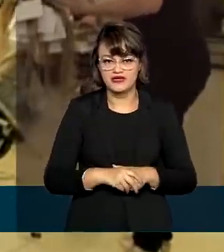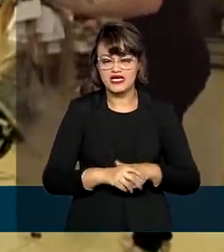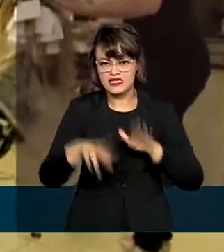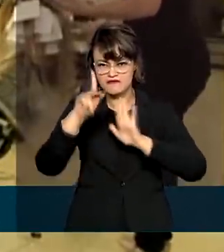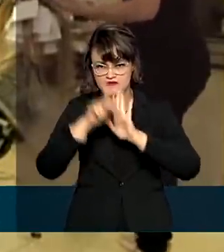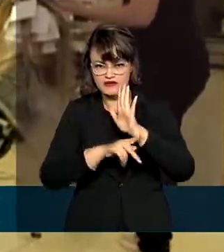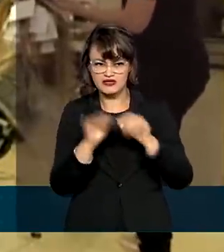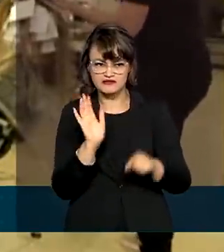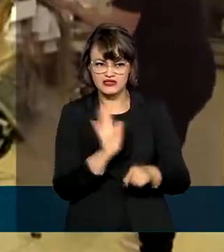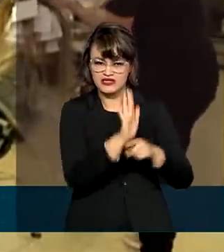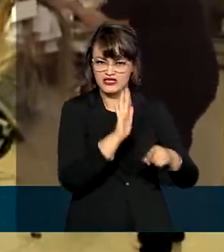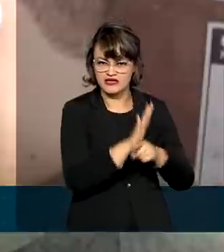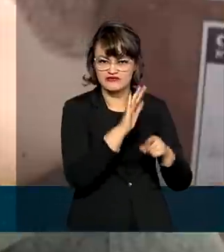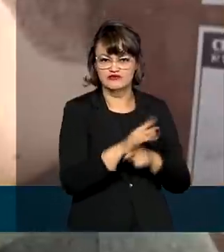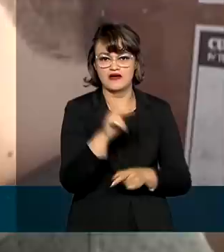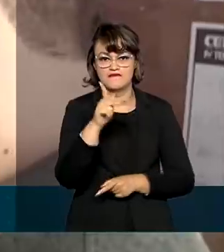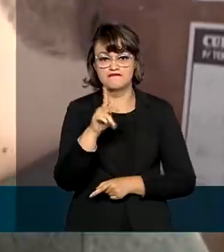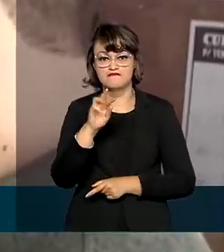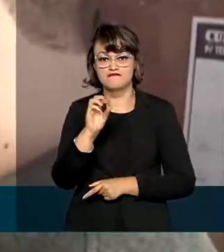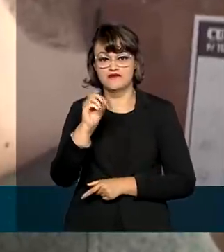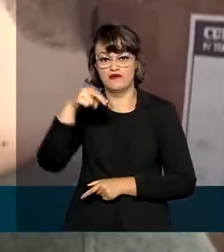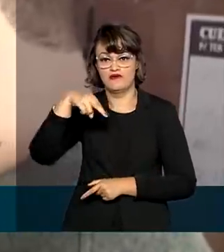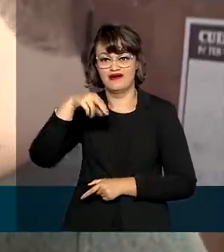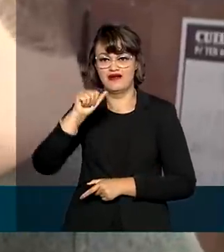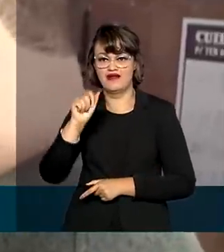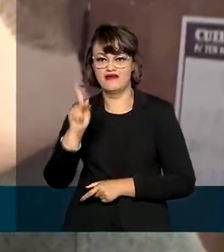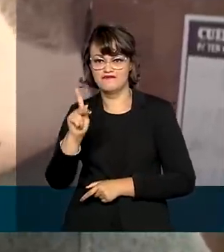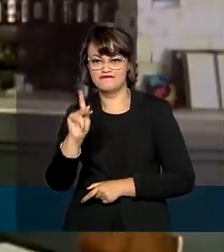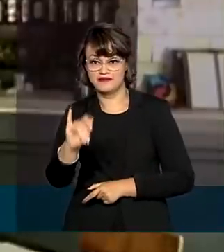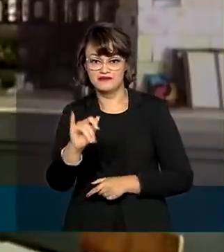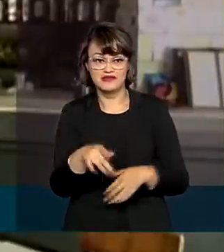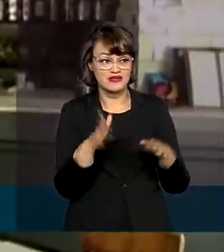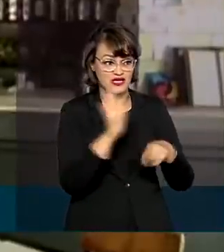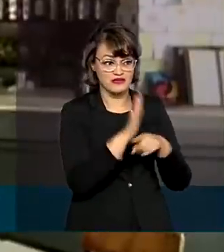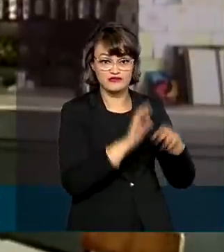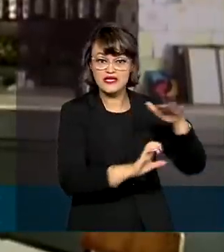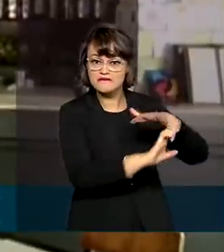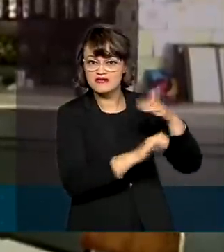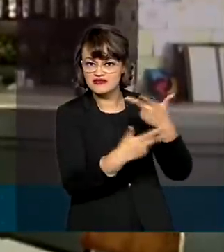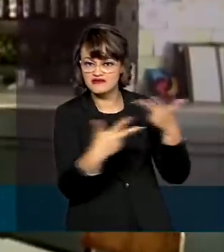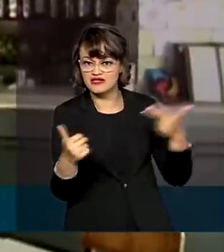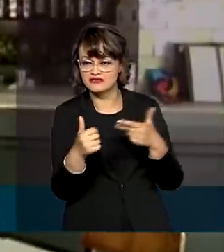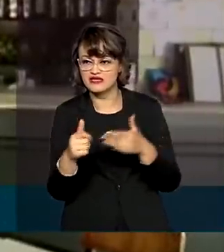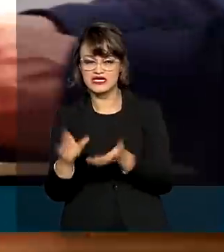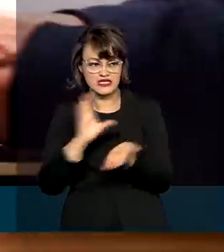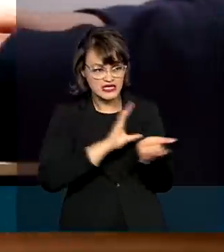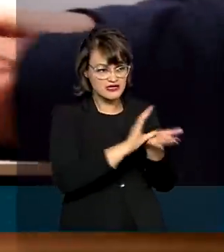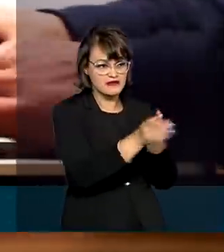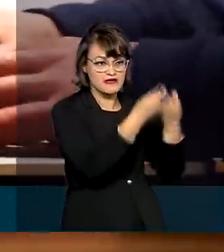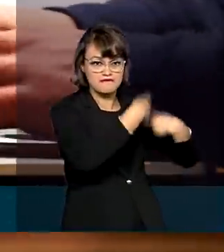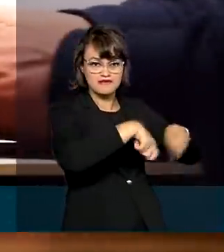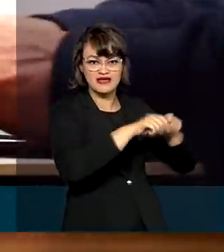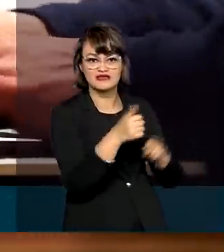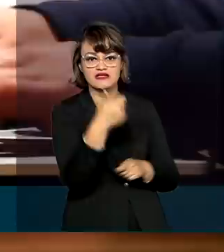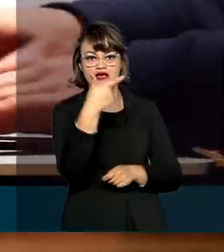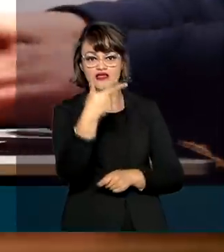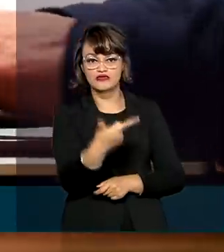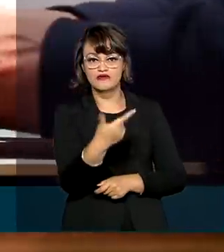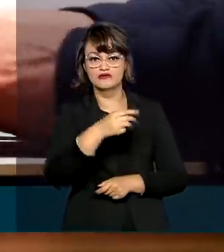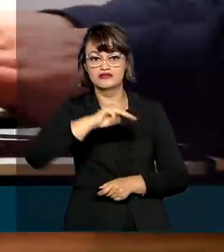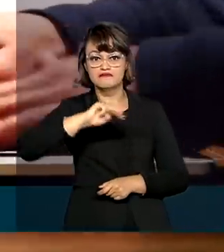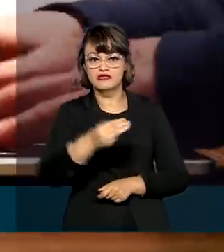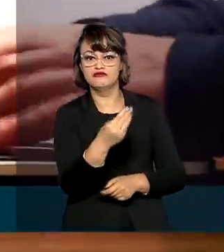Micro e Pequenas Empresas, o Pronamp, Por exemplo, apenas na última semana foram emprestados 2,5 bilhões de reais.